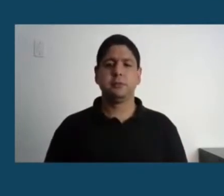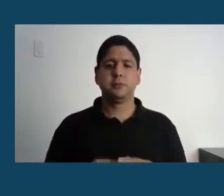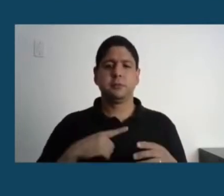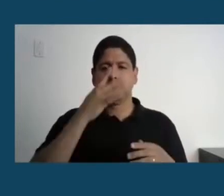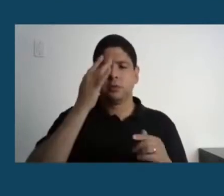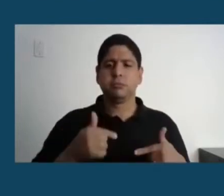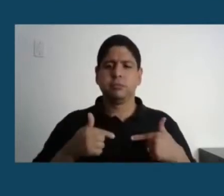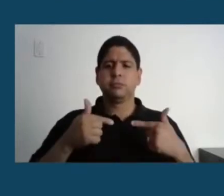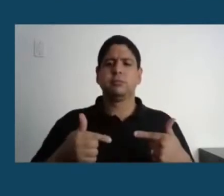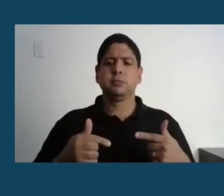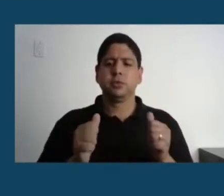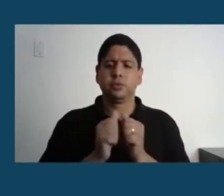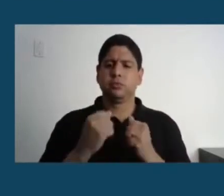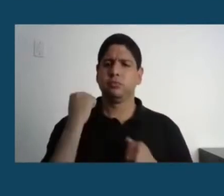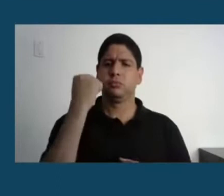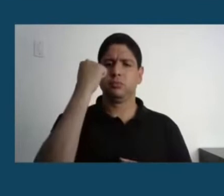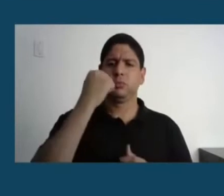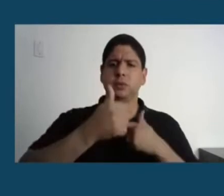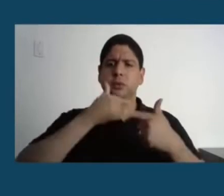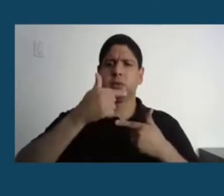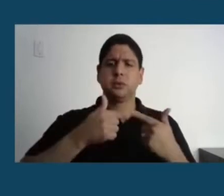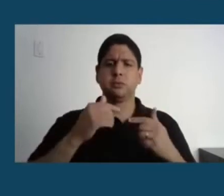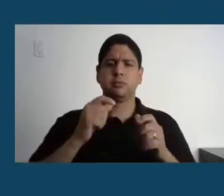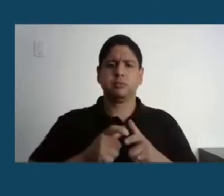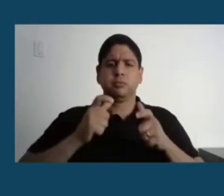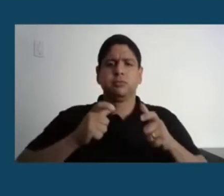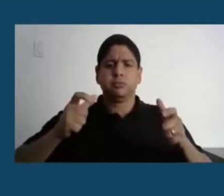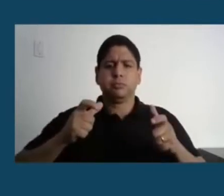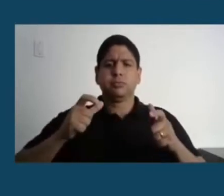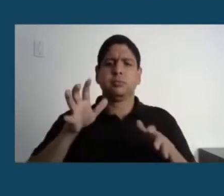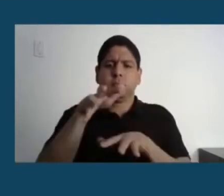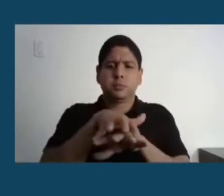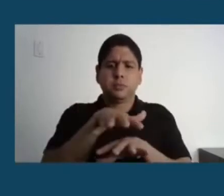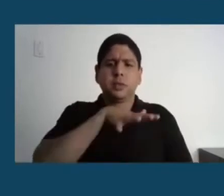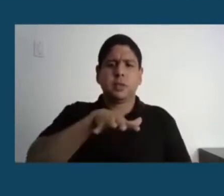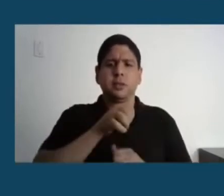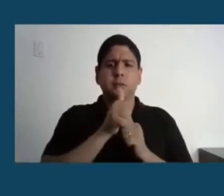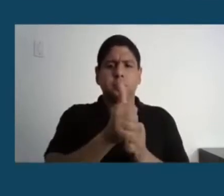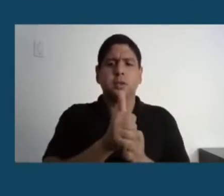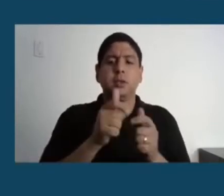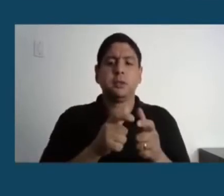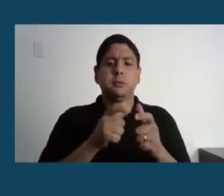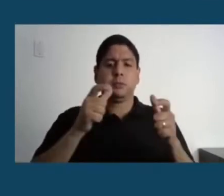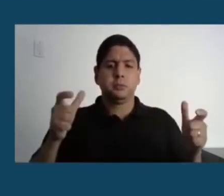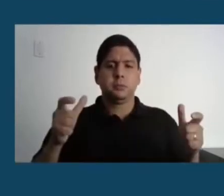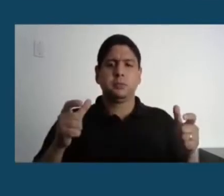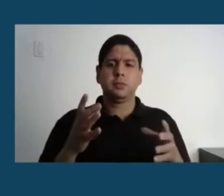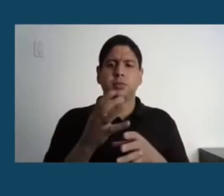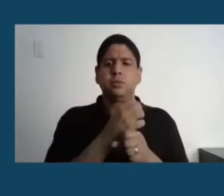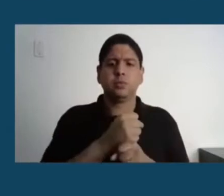ampliação no número de programas de doutoramento, ampliação no número de bolsas de assistência estudantil, porque o estudante